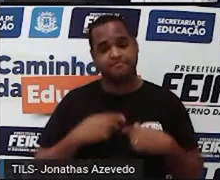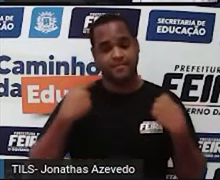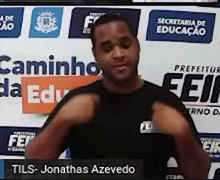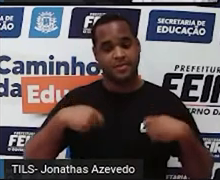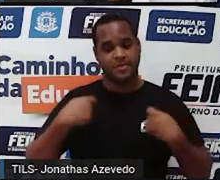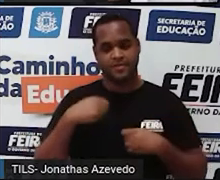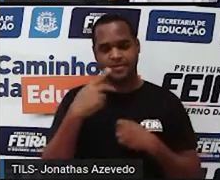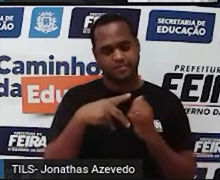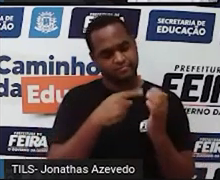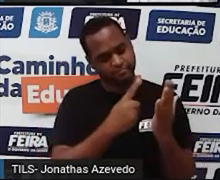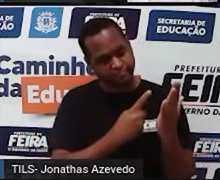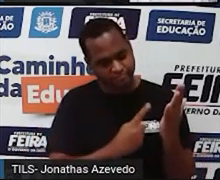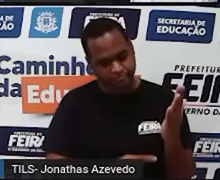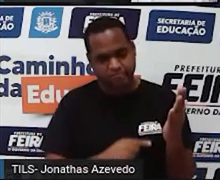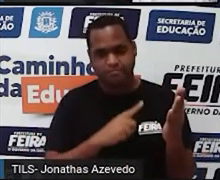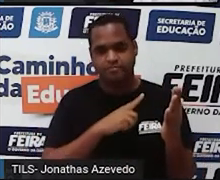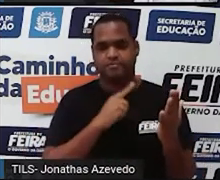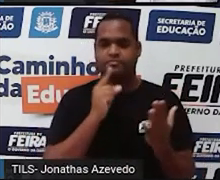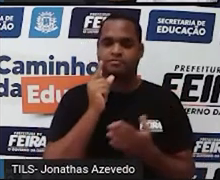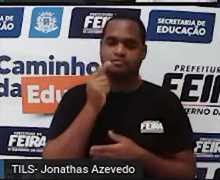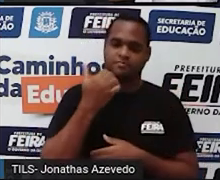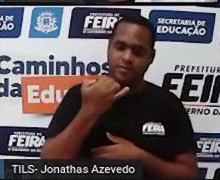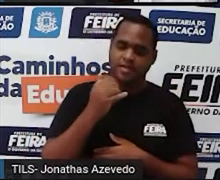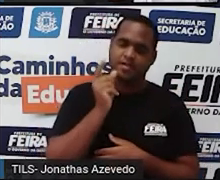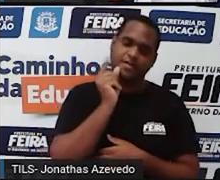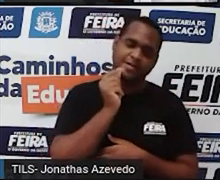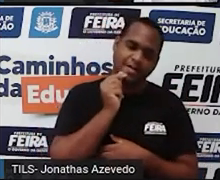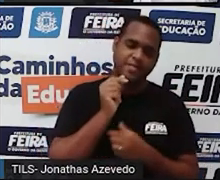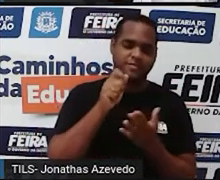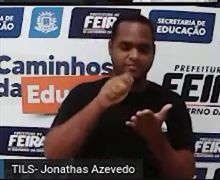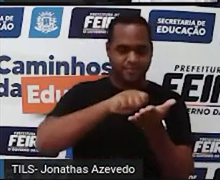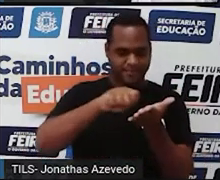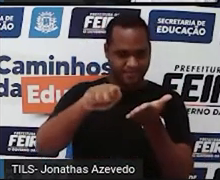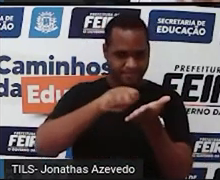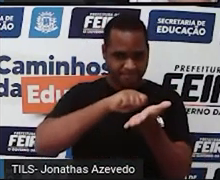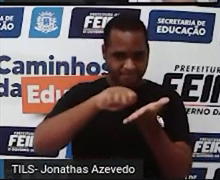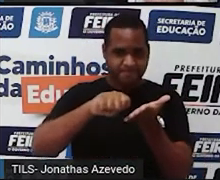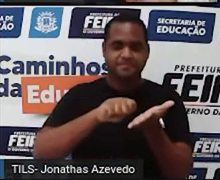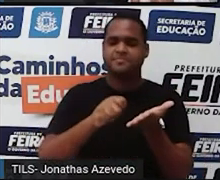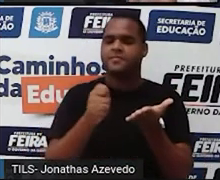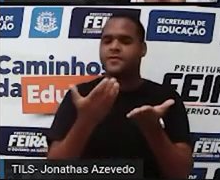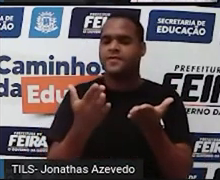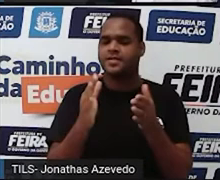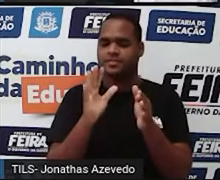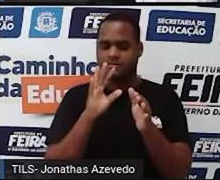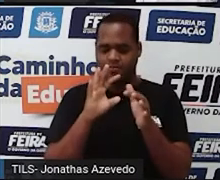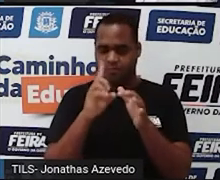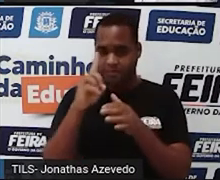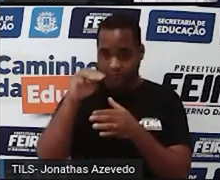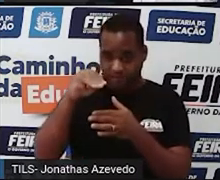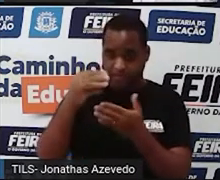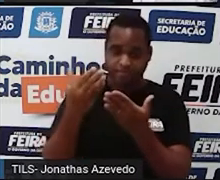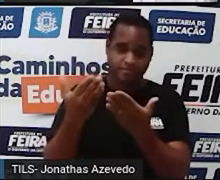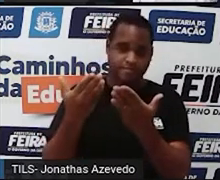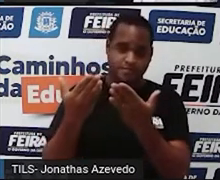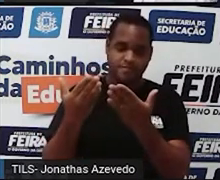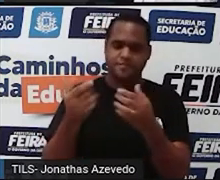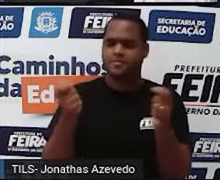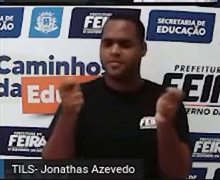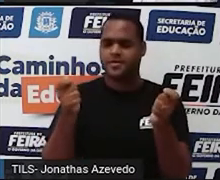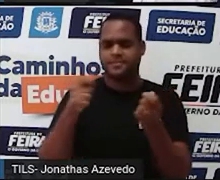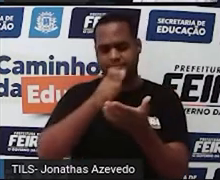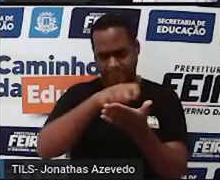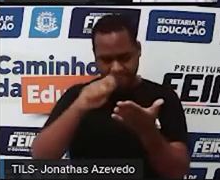você tenha aí um caderninho, uma caneta, um lápis, uma borracha, e aí eu vou te dar um minutinho para você